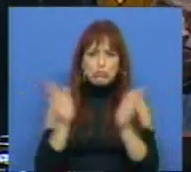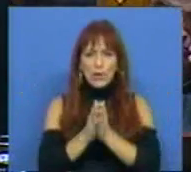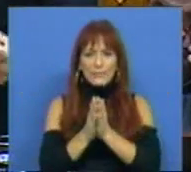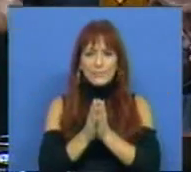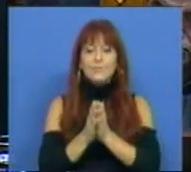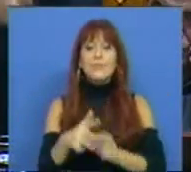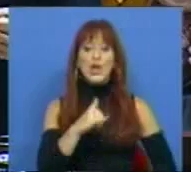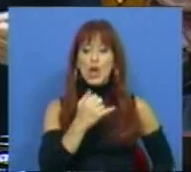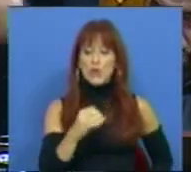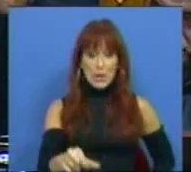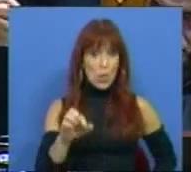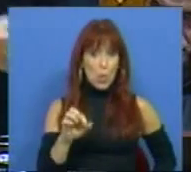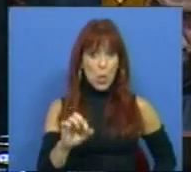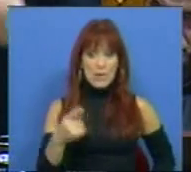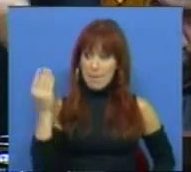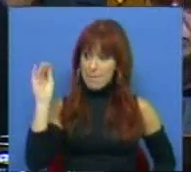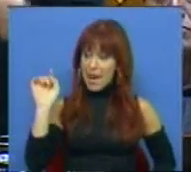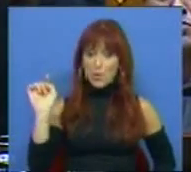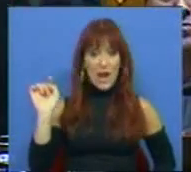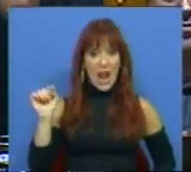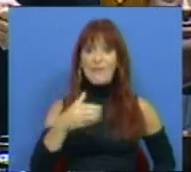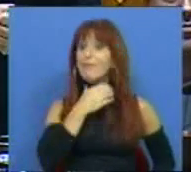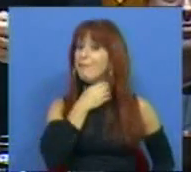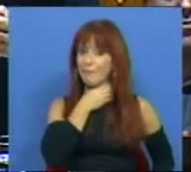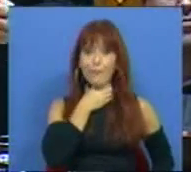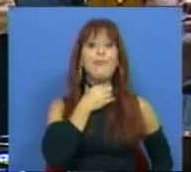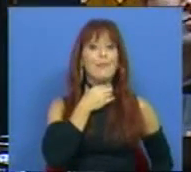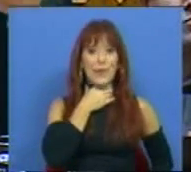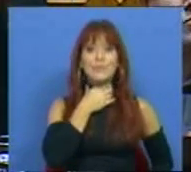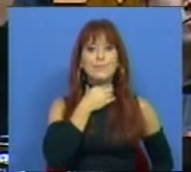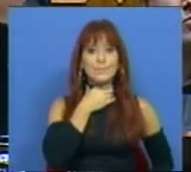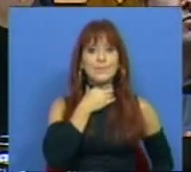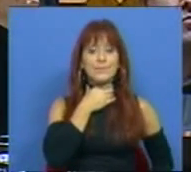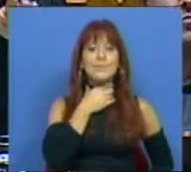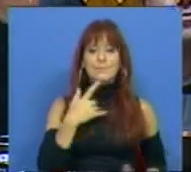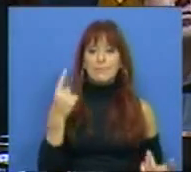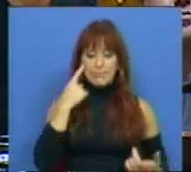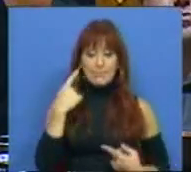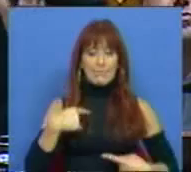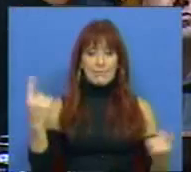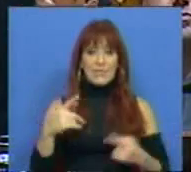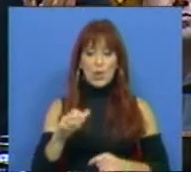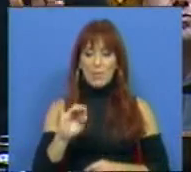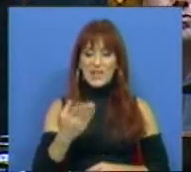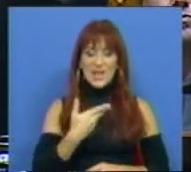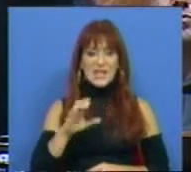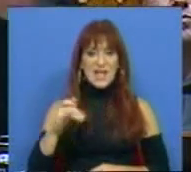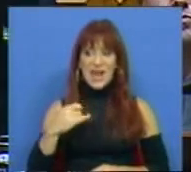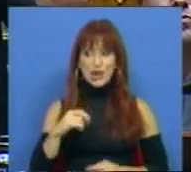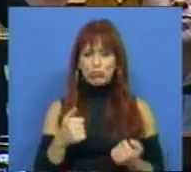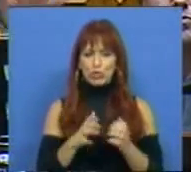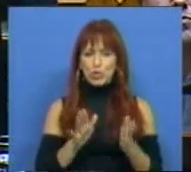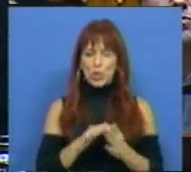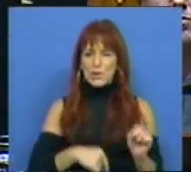E em 2008 este banco estava falido. Constato, aliás, que o PSD e o CDS,